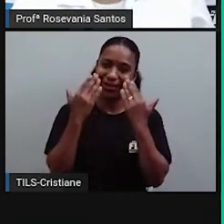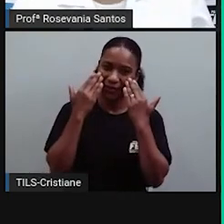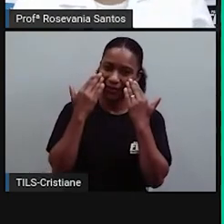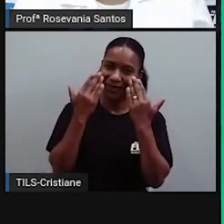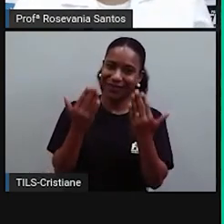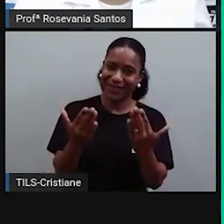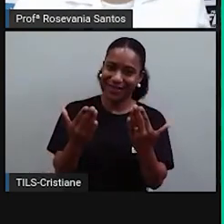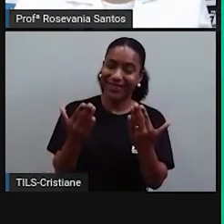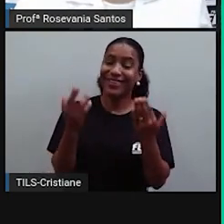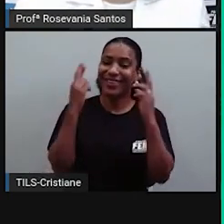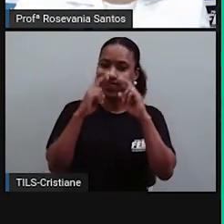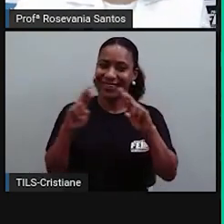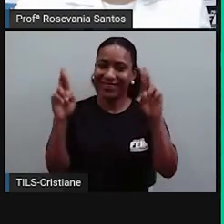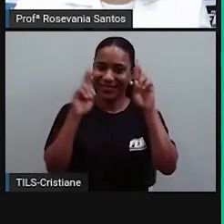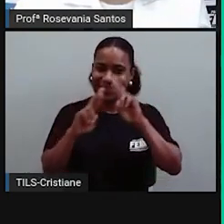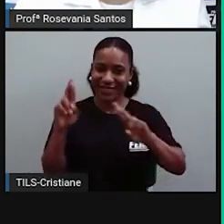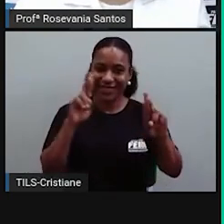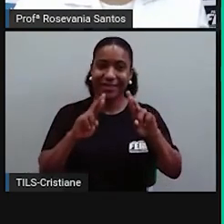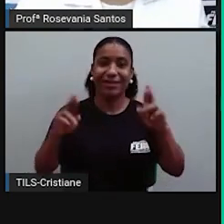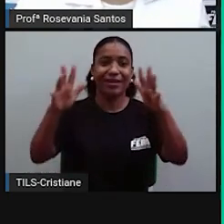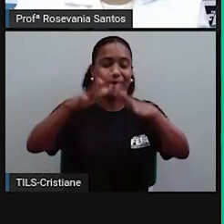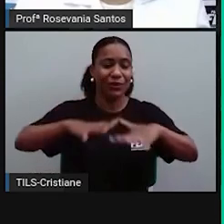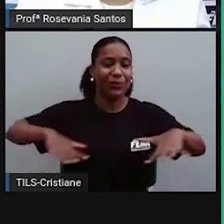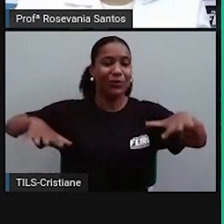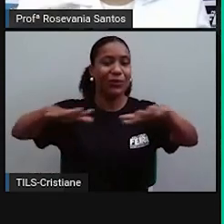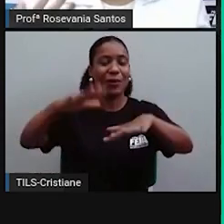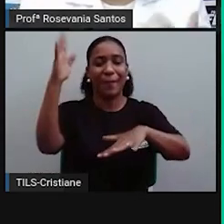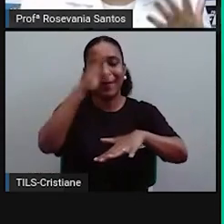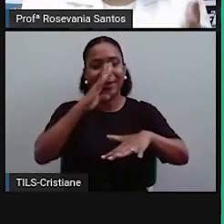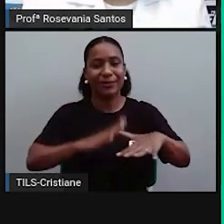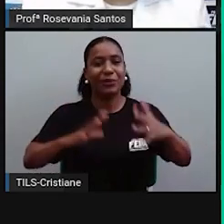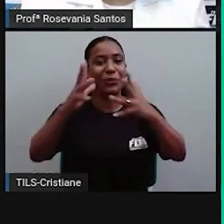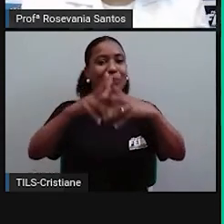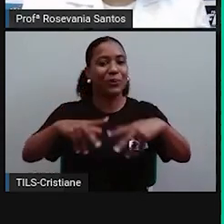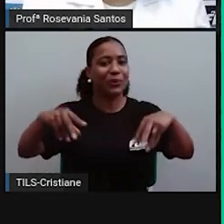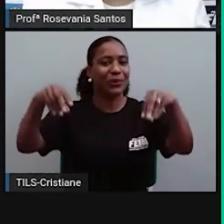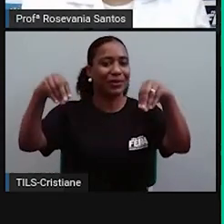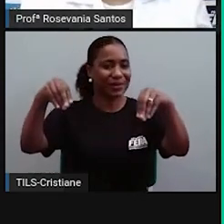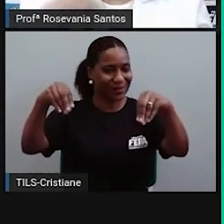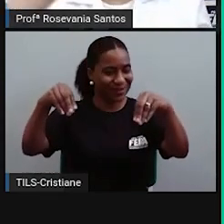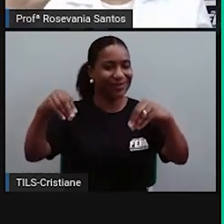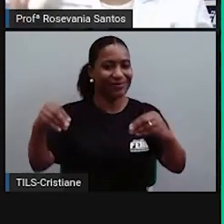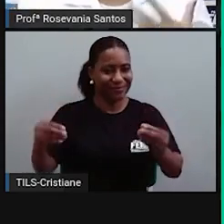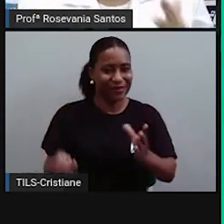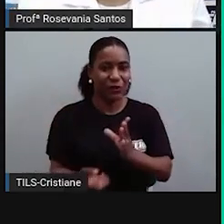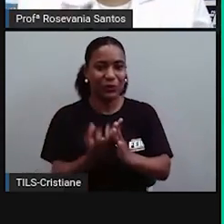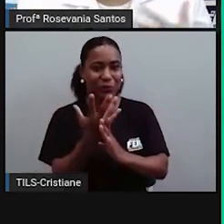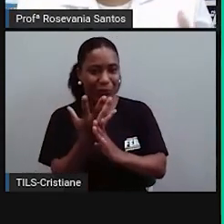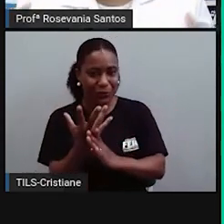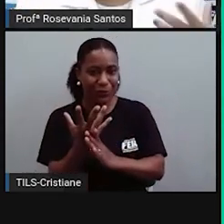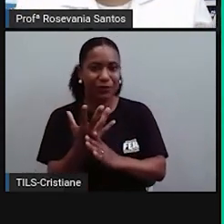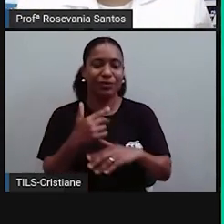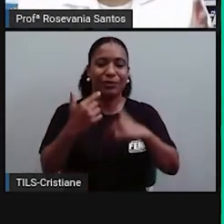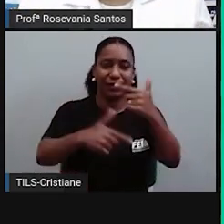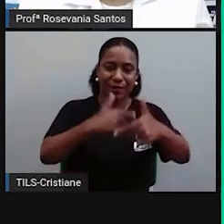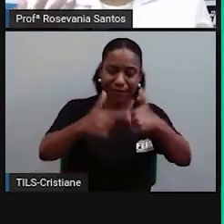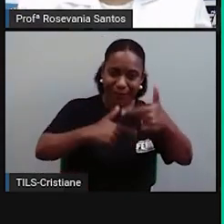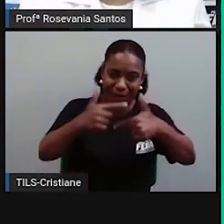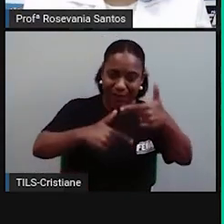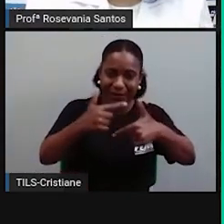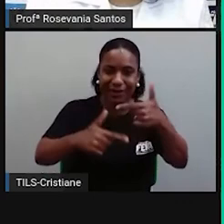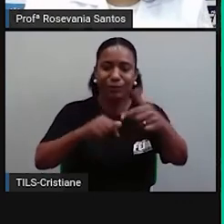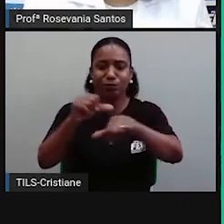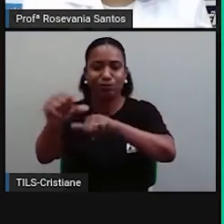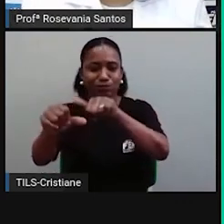é que nós estudamos hoje? A formação do território brasileiro. Ou seja, à medida que as atividades econômicas. O trabalho, né? Das pessoas foram